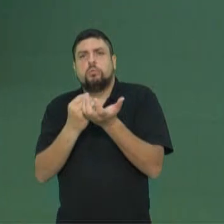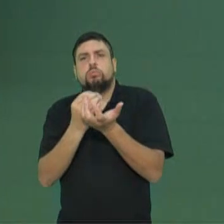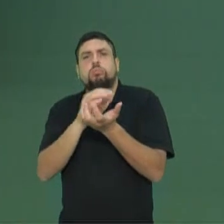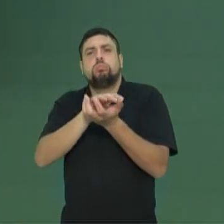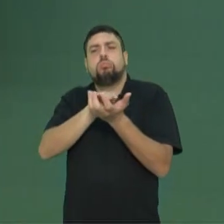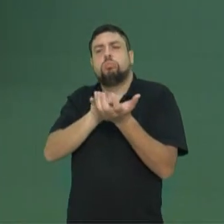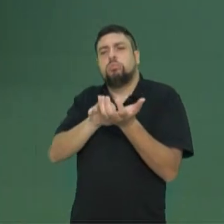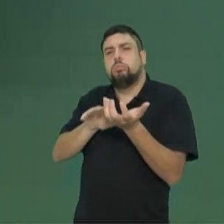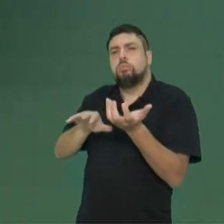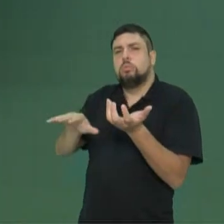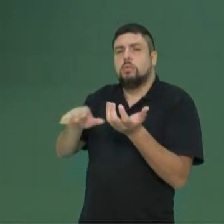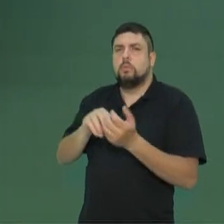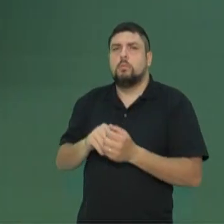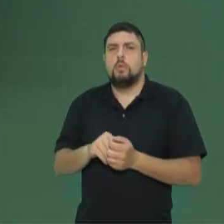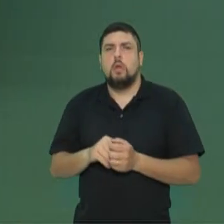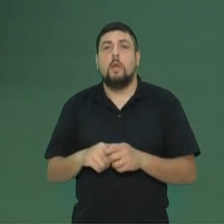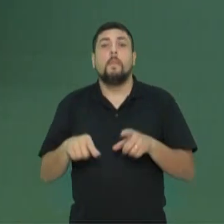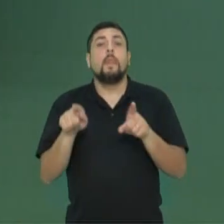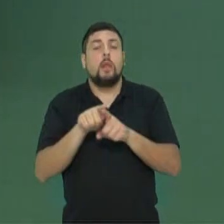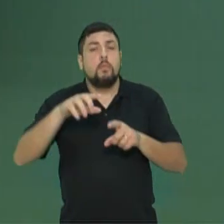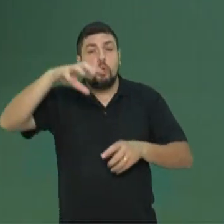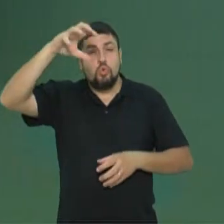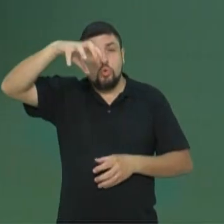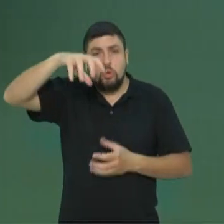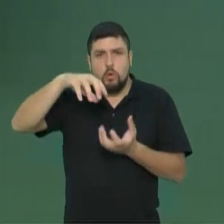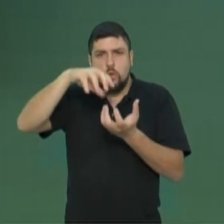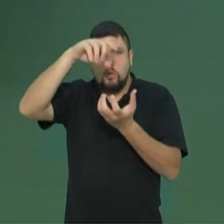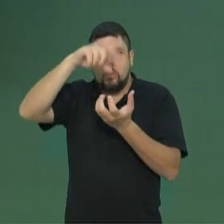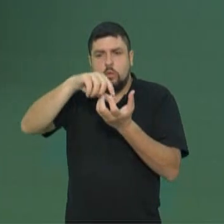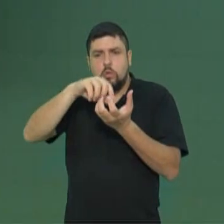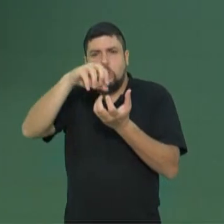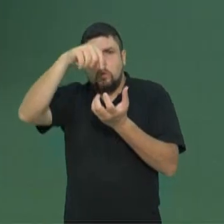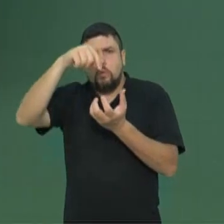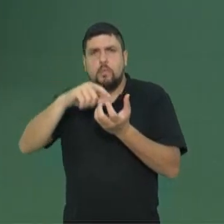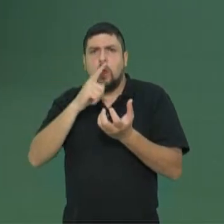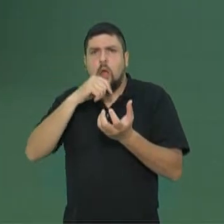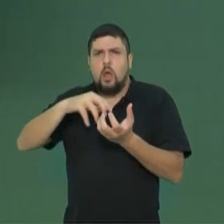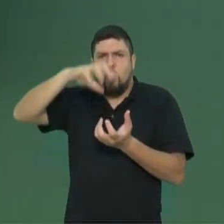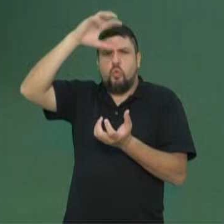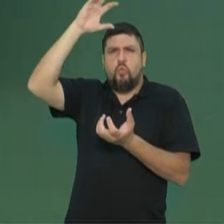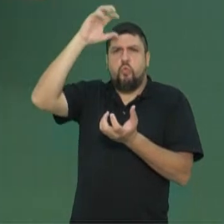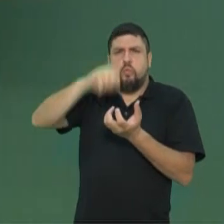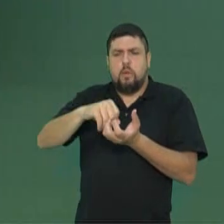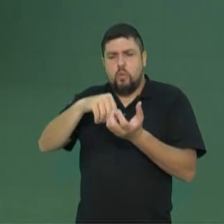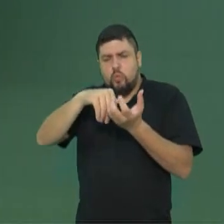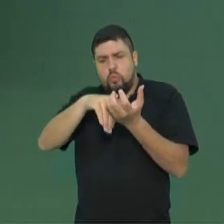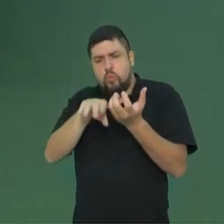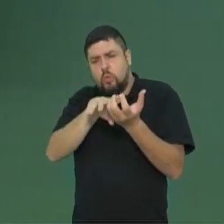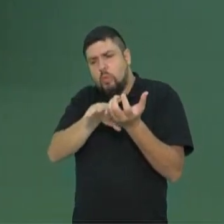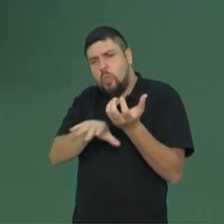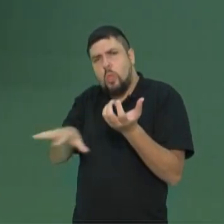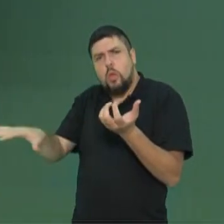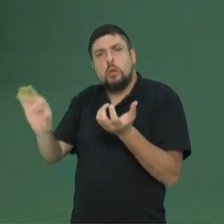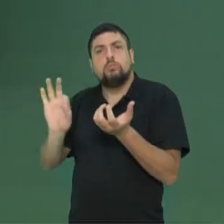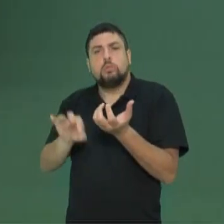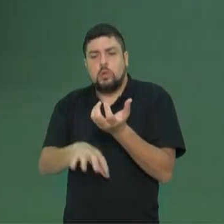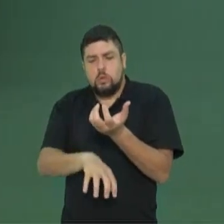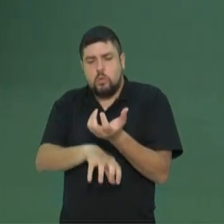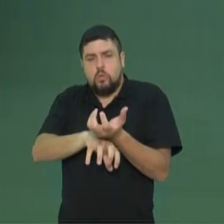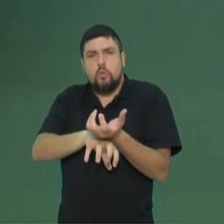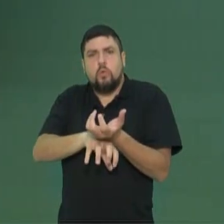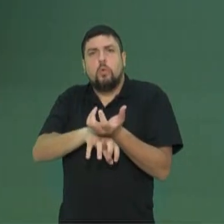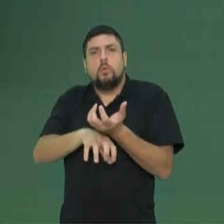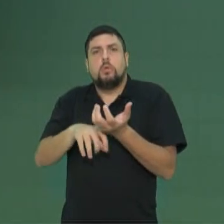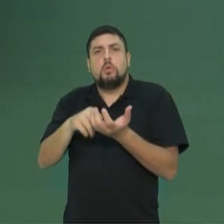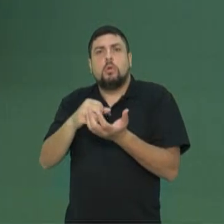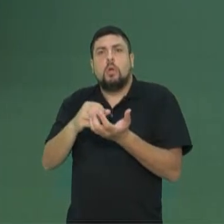que, quando chove, as raízes no solo não deixam a água infiltrar com muita velocidade e também não deixam correr pela superfície, ajudando o